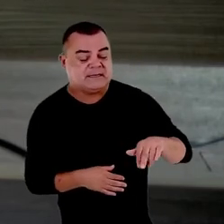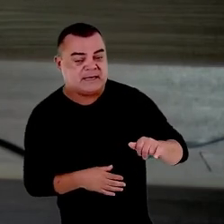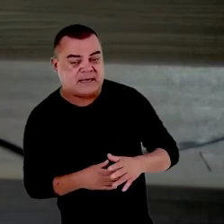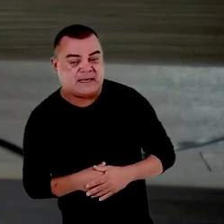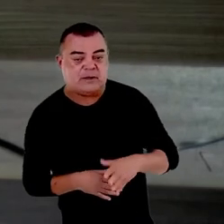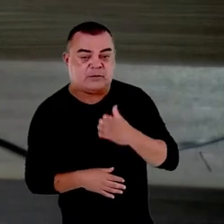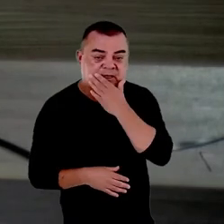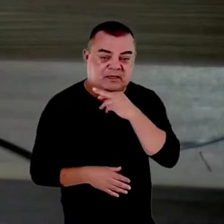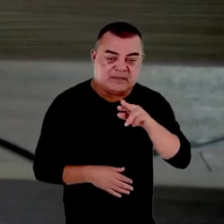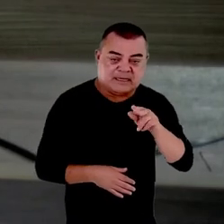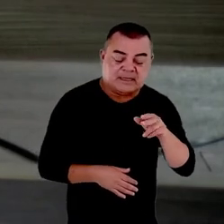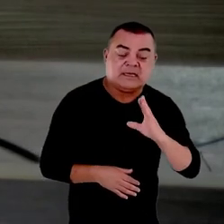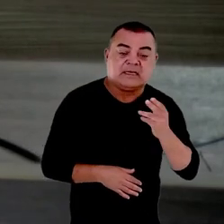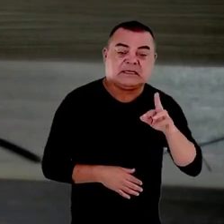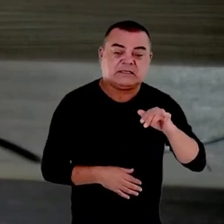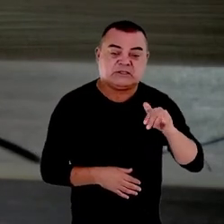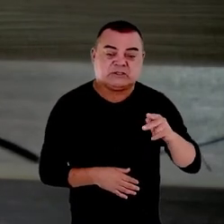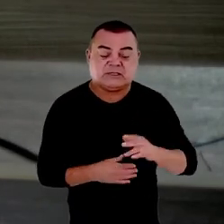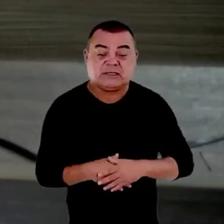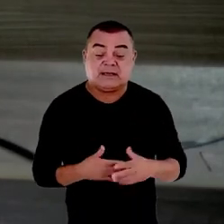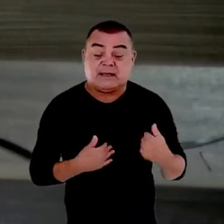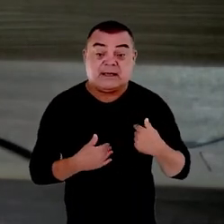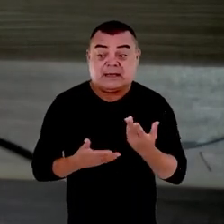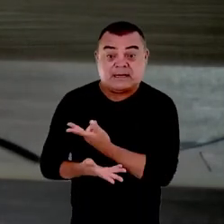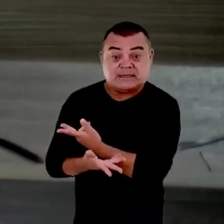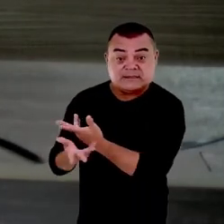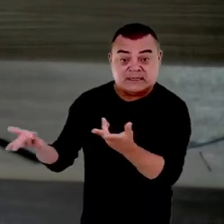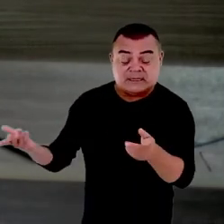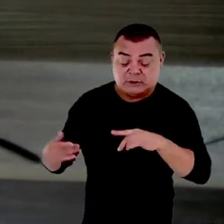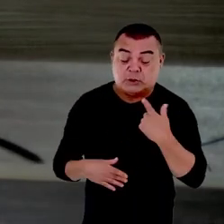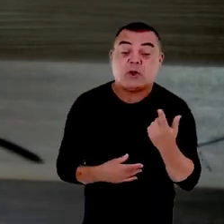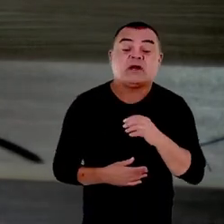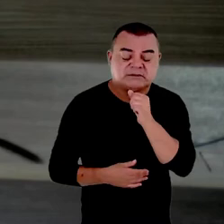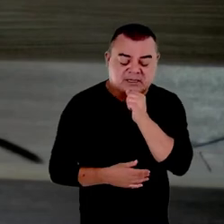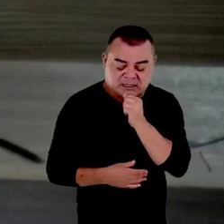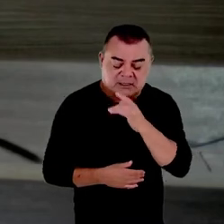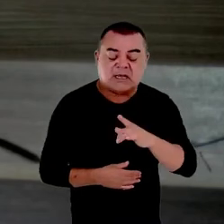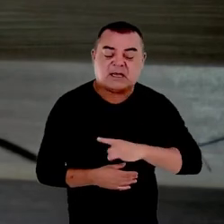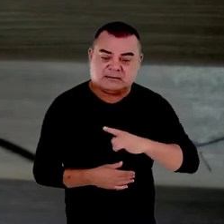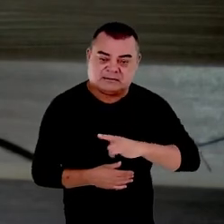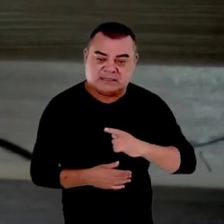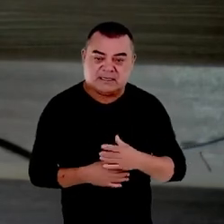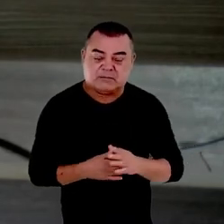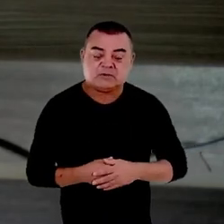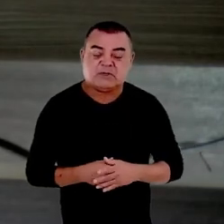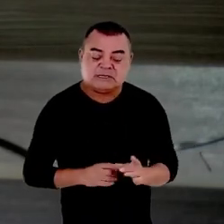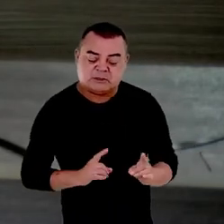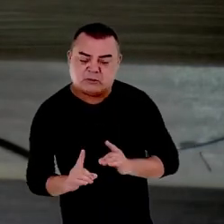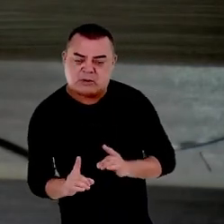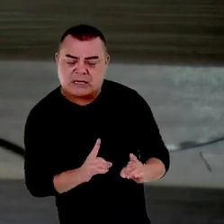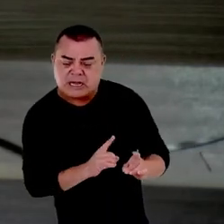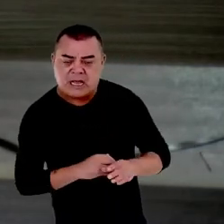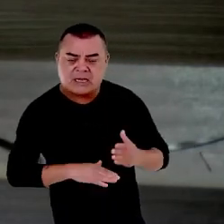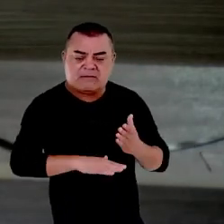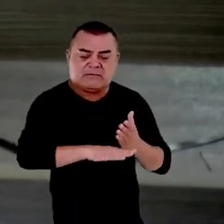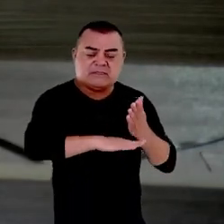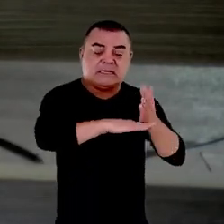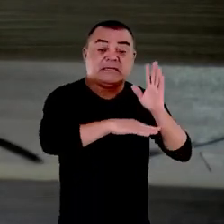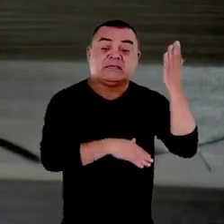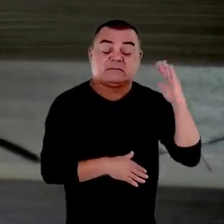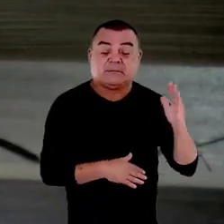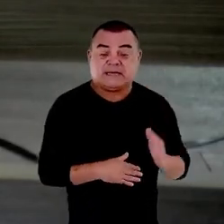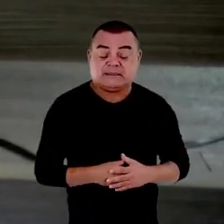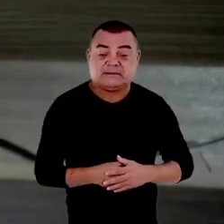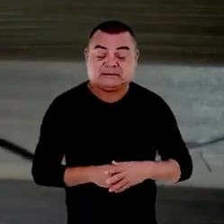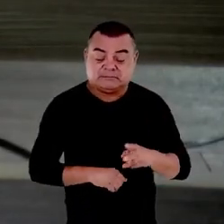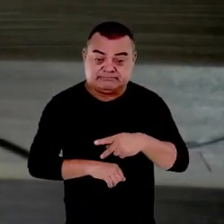Cristina graças a eles que nós ainda temos o que discutir temos que avançar nesse país são eles